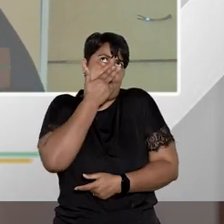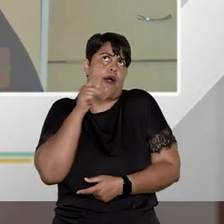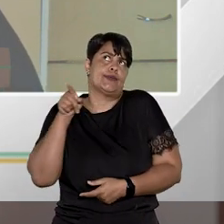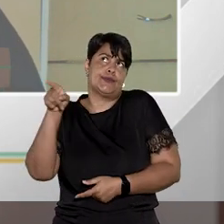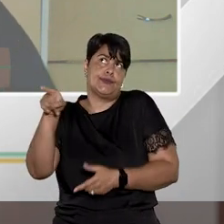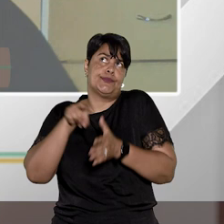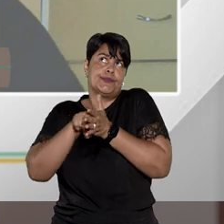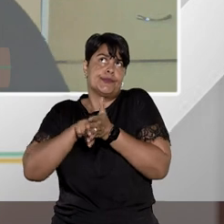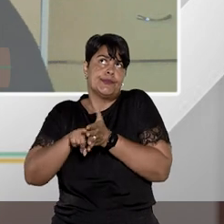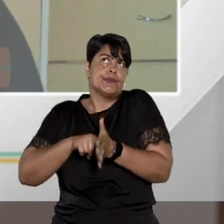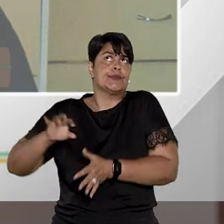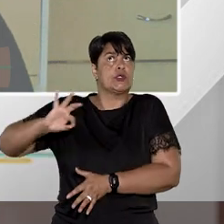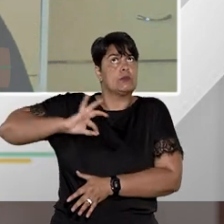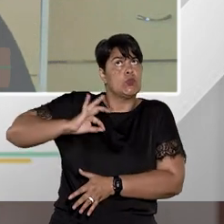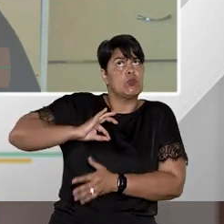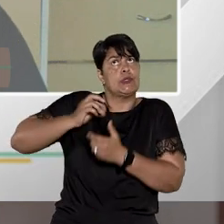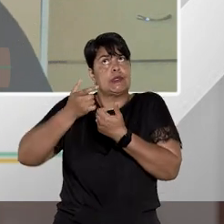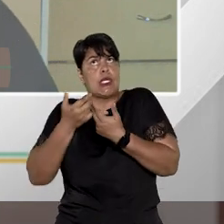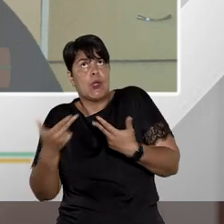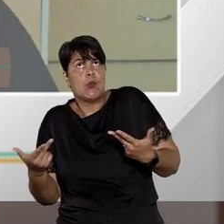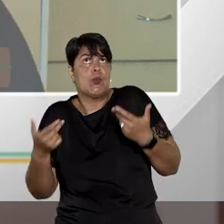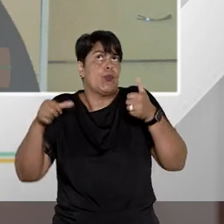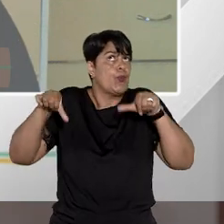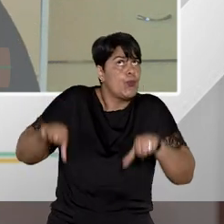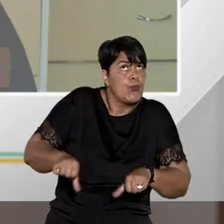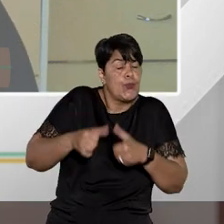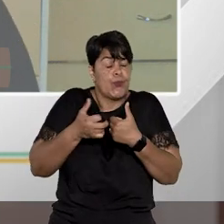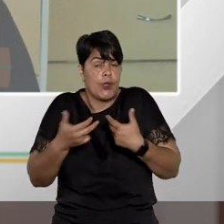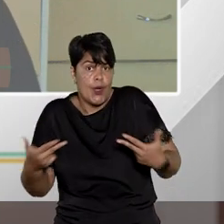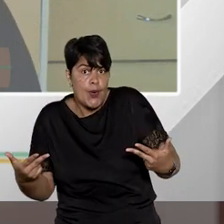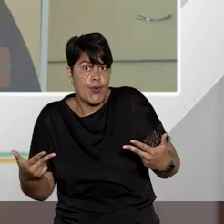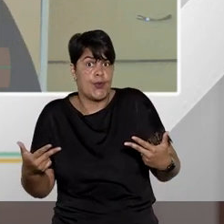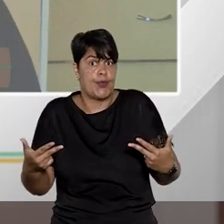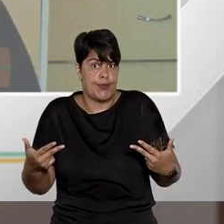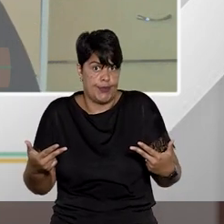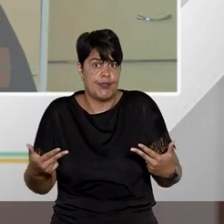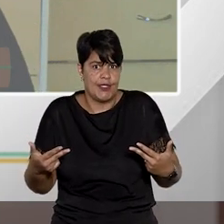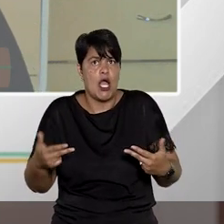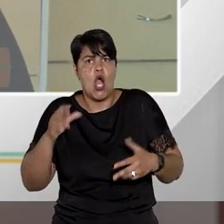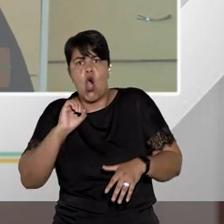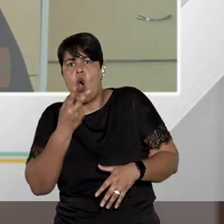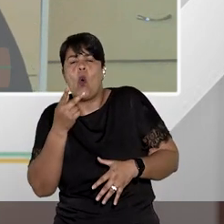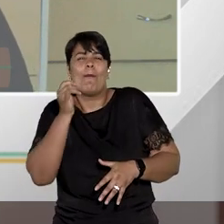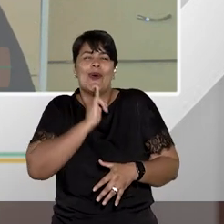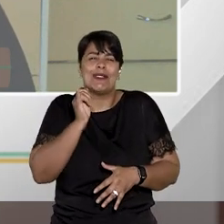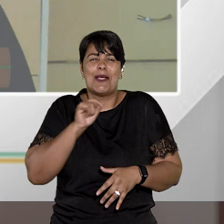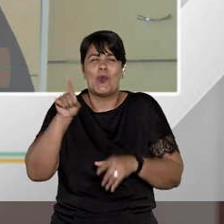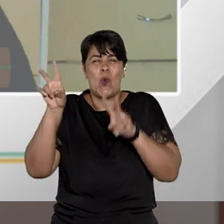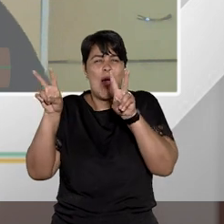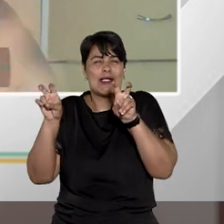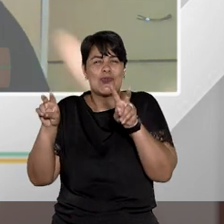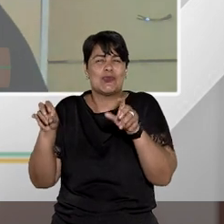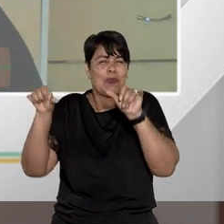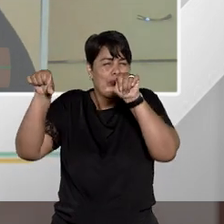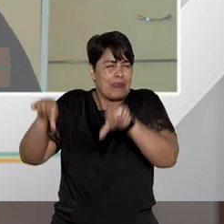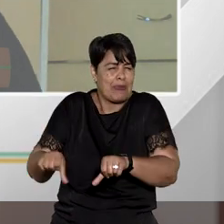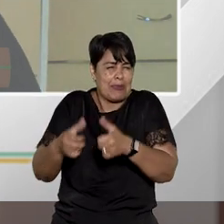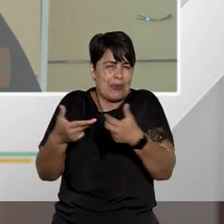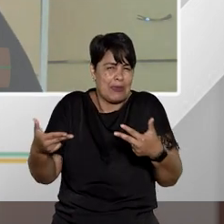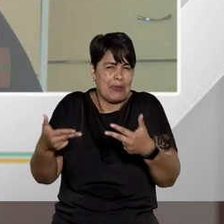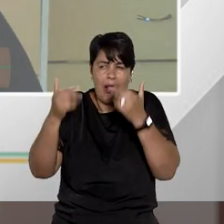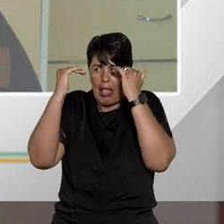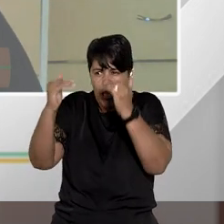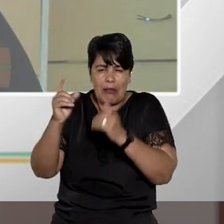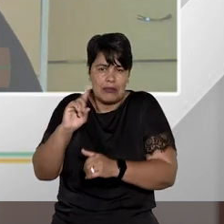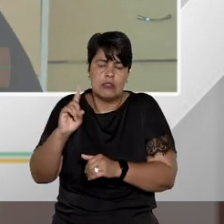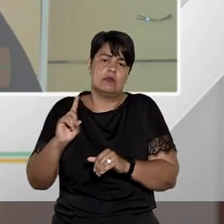inquérito está errado, que tem princípio da insignificância que é esse do exemplo da lata de atum toda vez